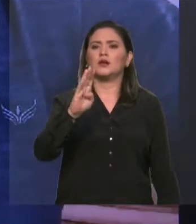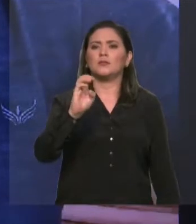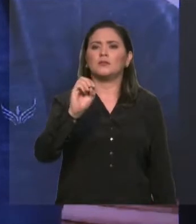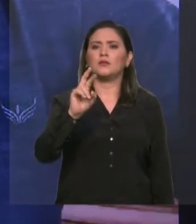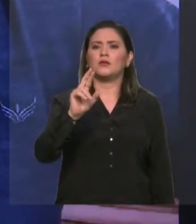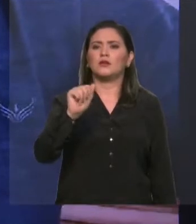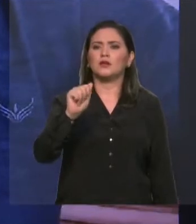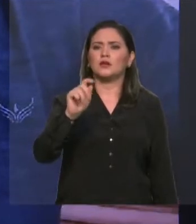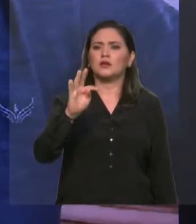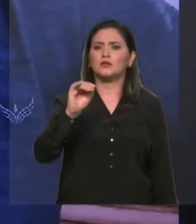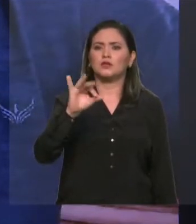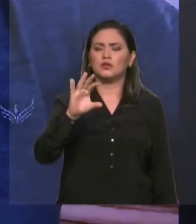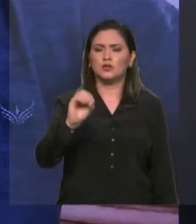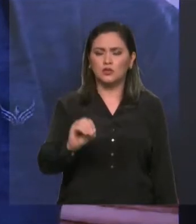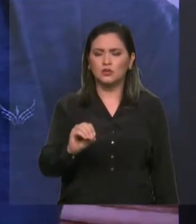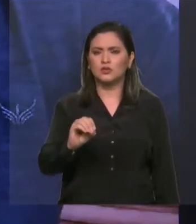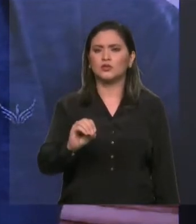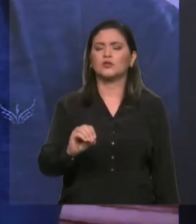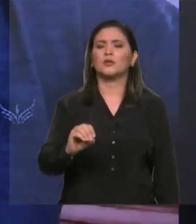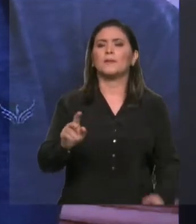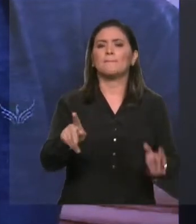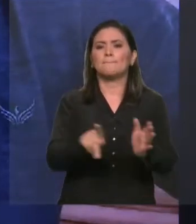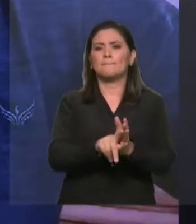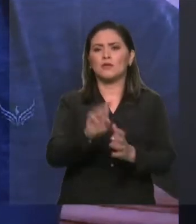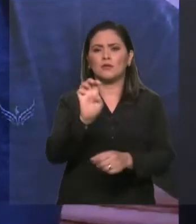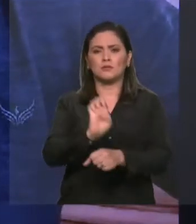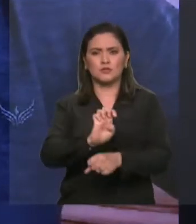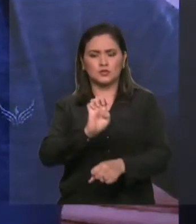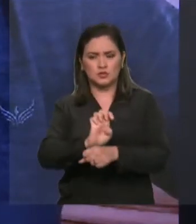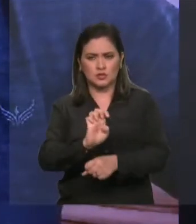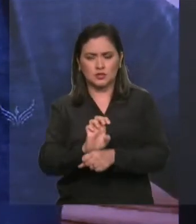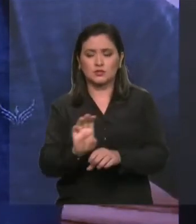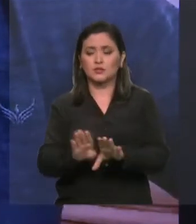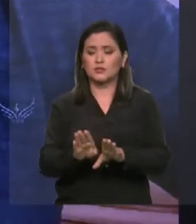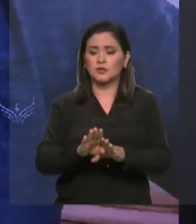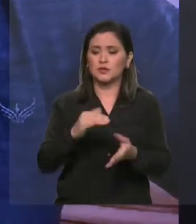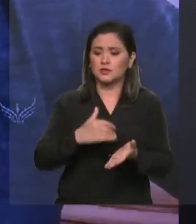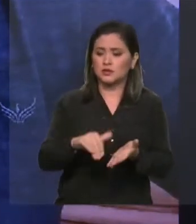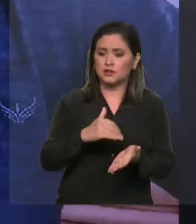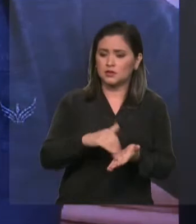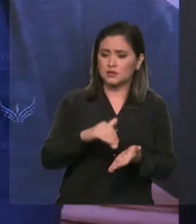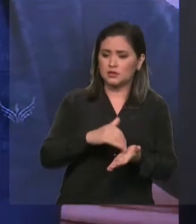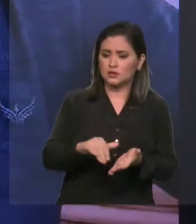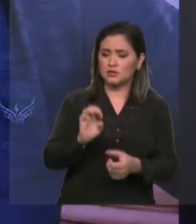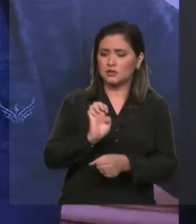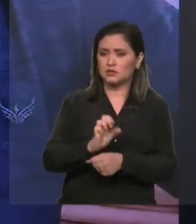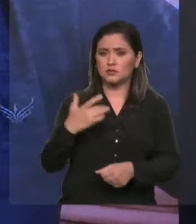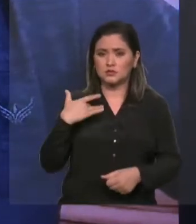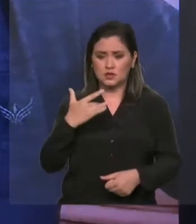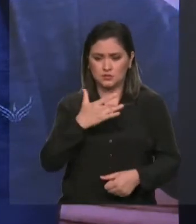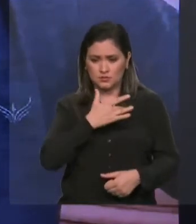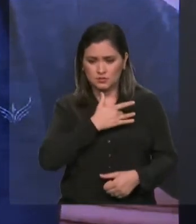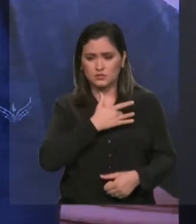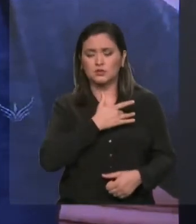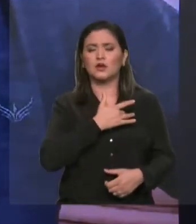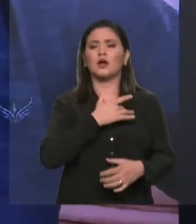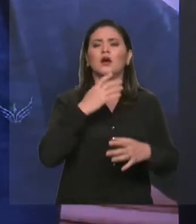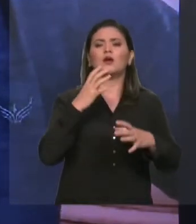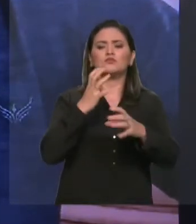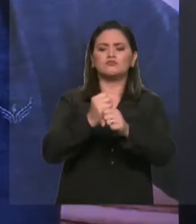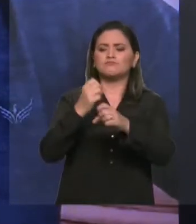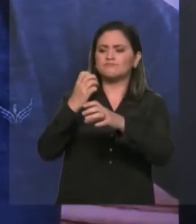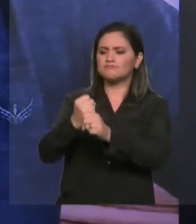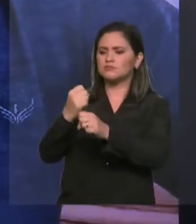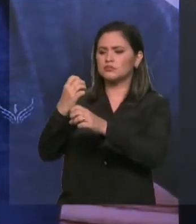LACEM, e a Secretaria de Estado da Saúde, nos casos confirmados ou